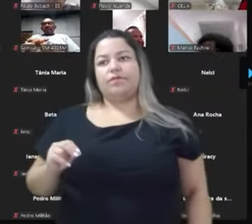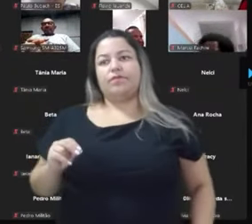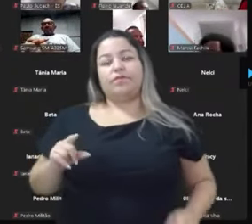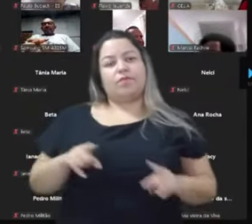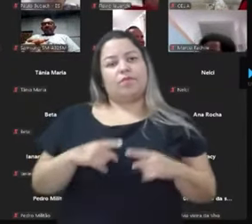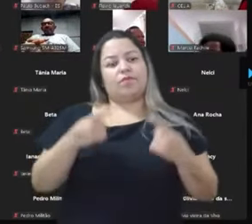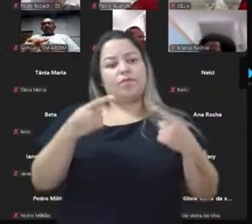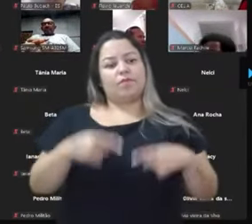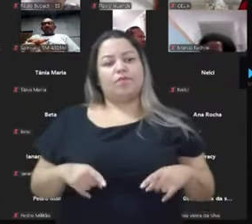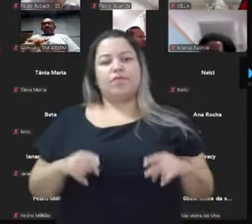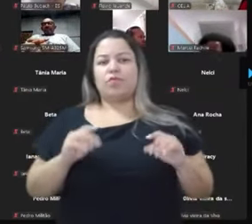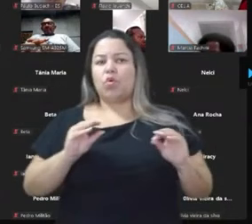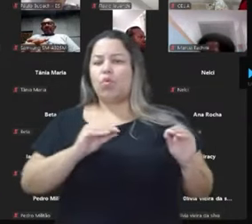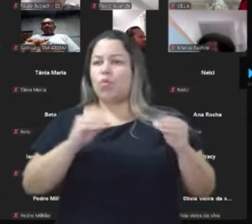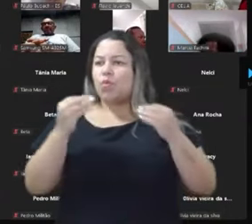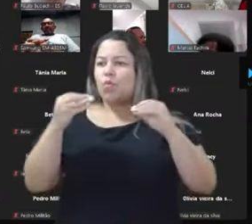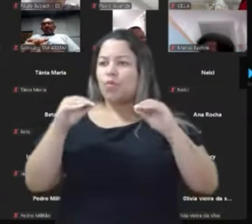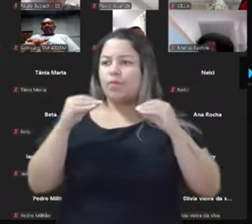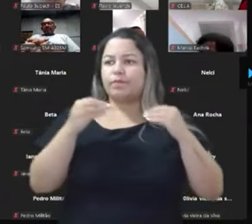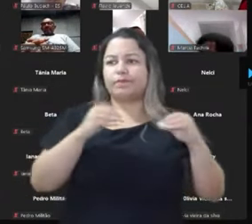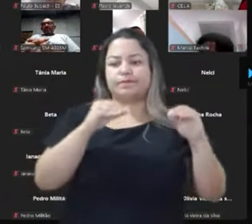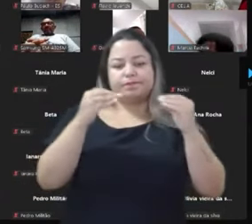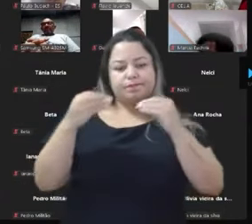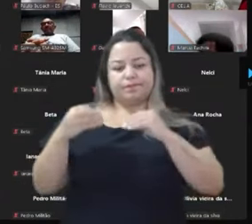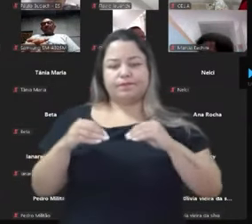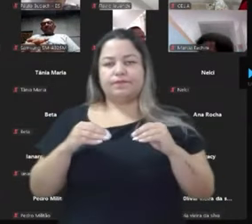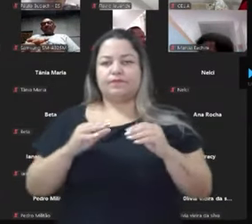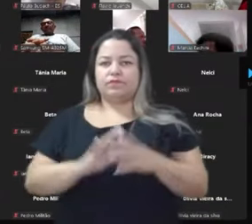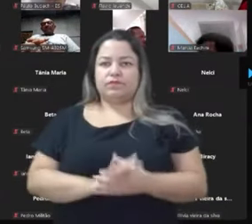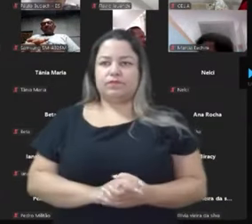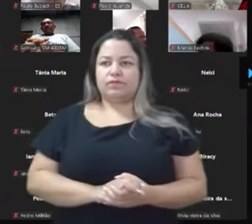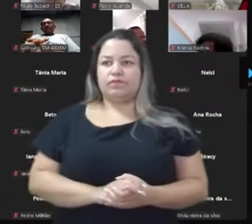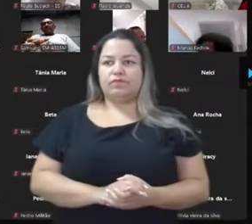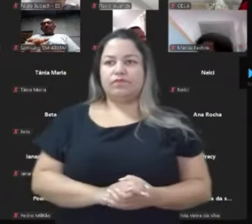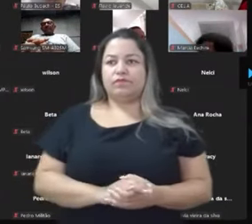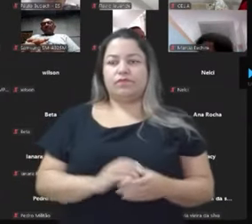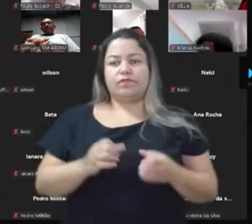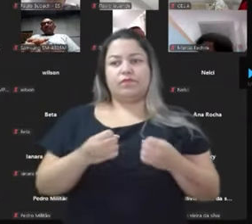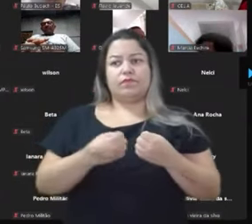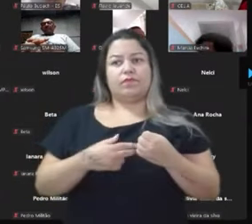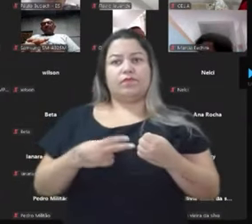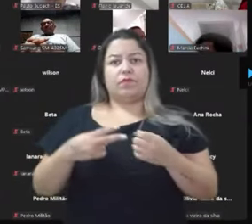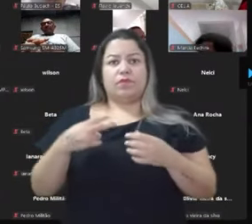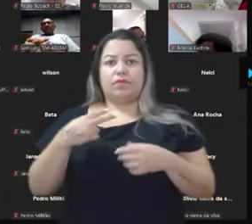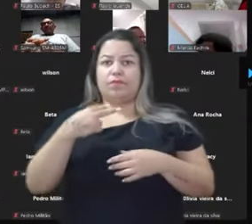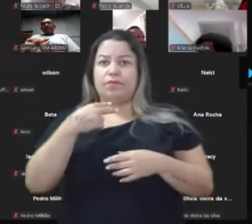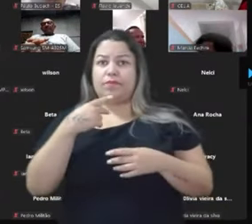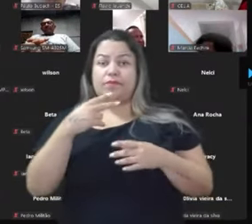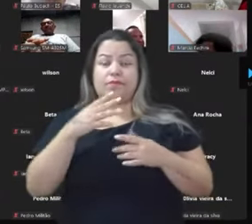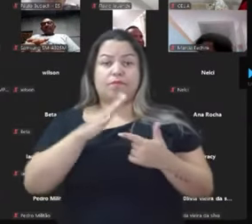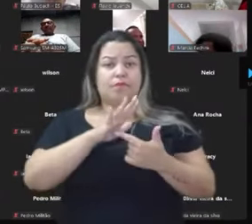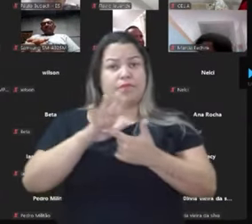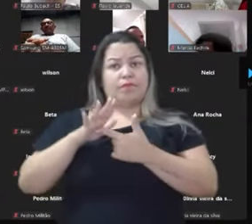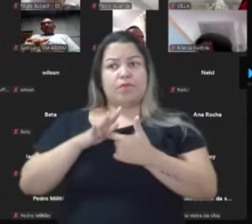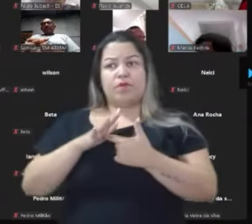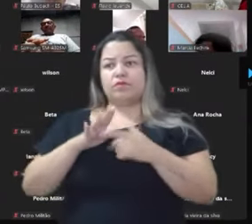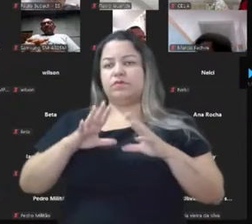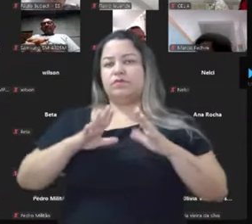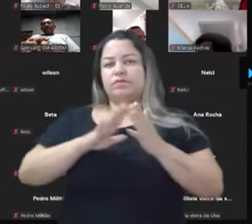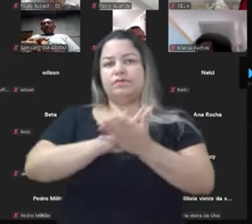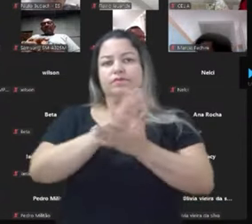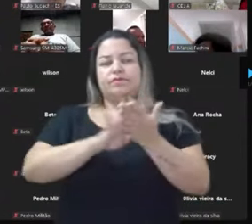de política aqui, um pouquinho ali. Alguém falou aqui no comentário, conta dark, a conta que não mostra a cara da pessoa. E quem puder e